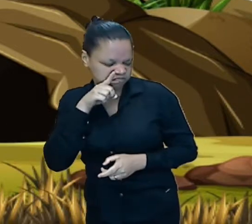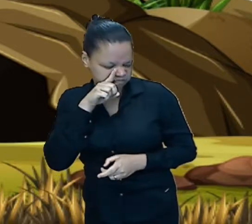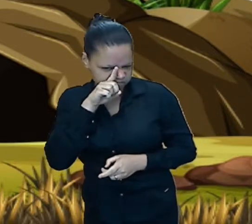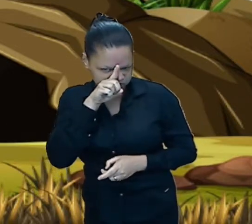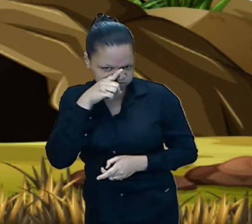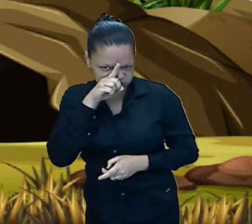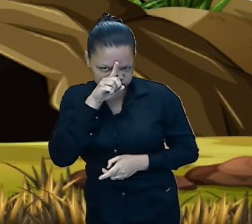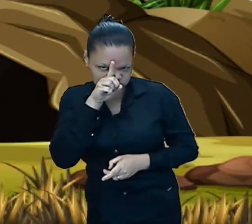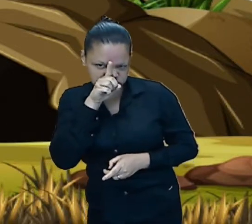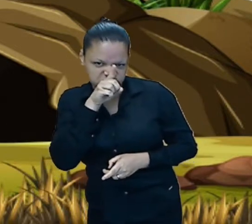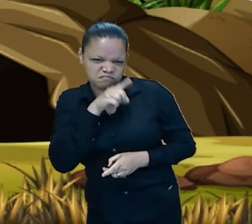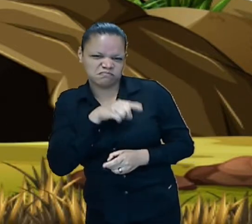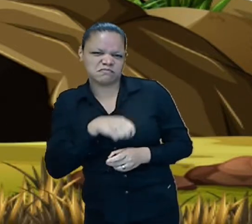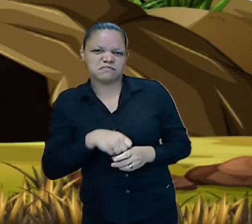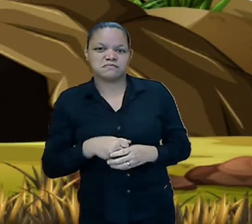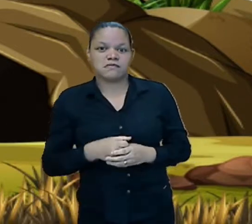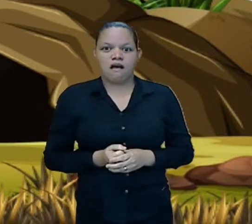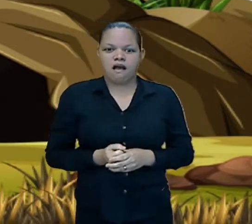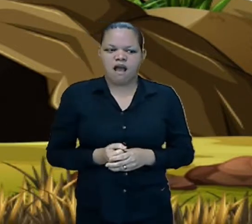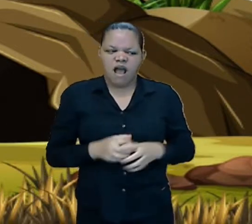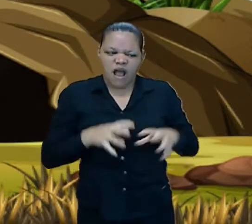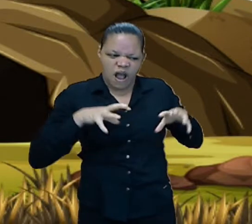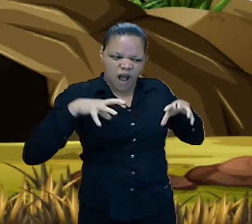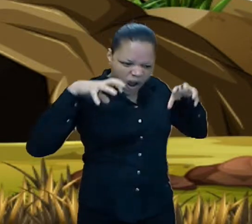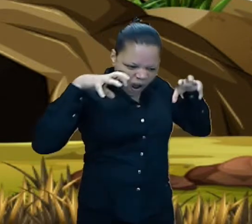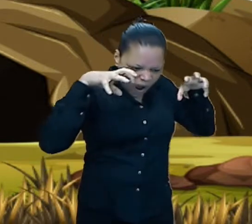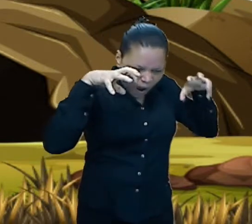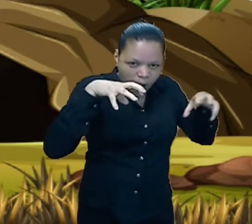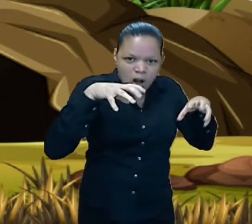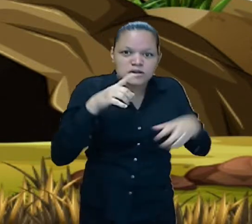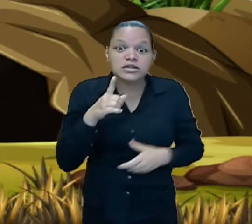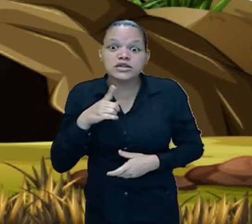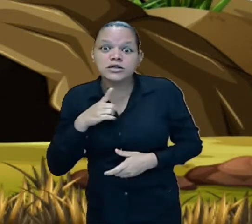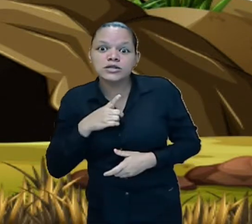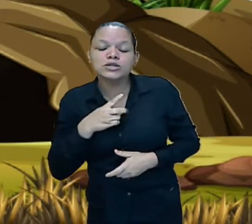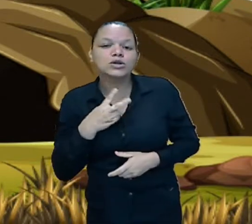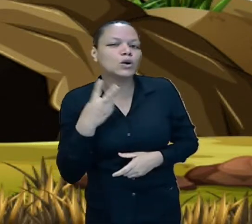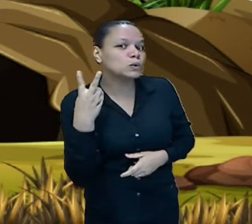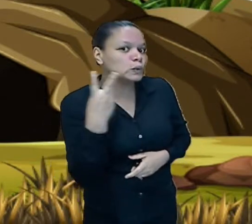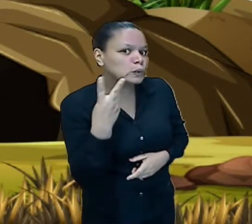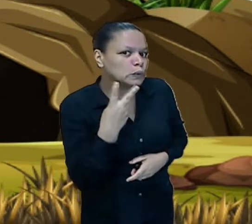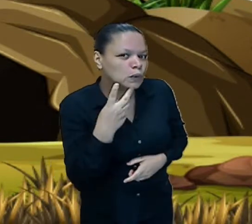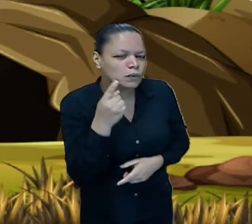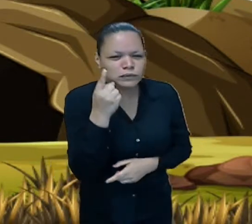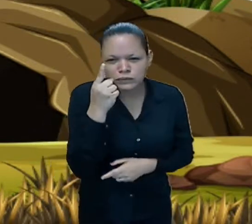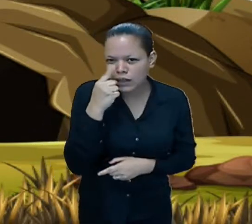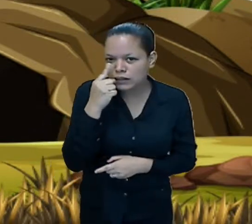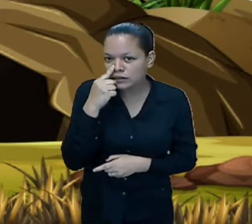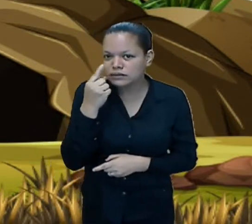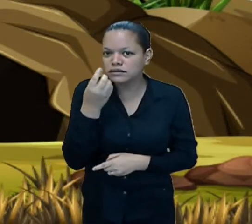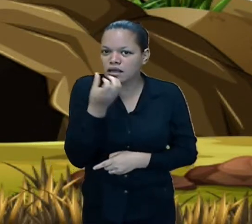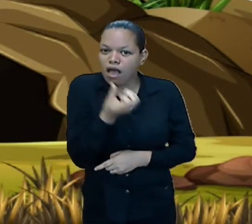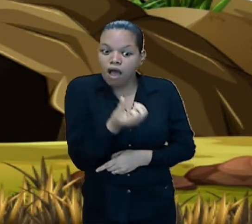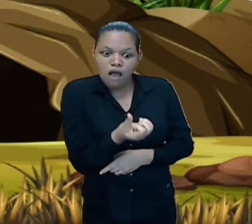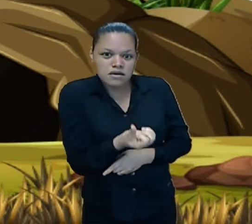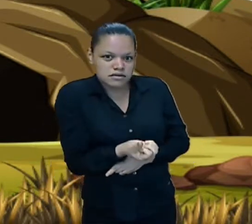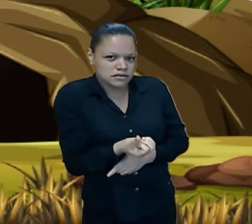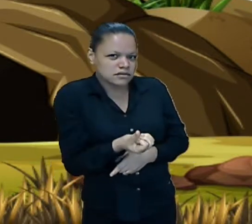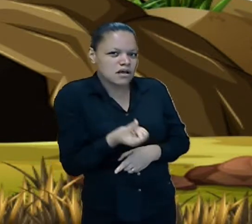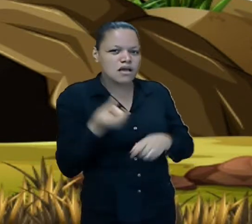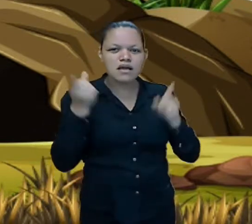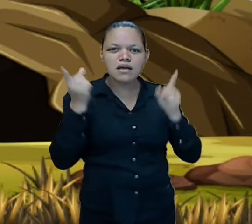dos legítimos. Tinha dois narizes, seis orelhas,